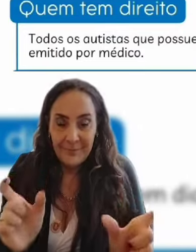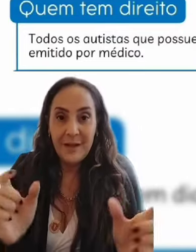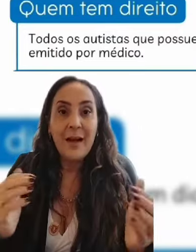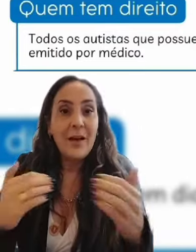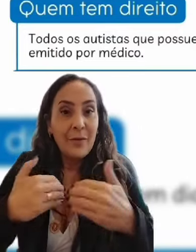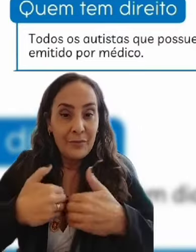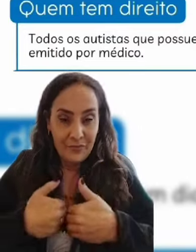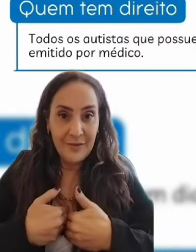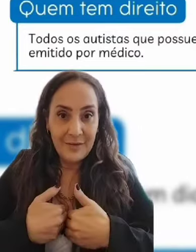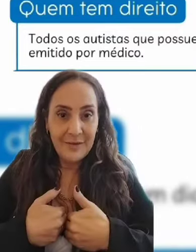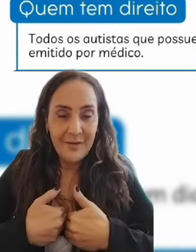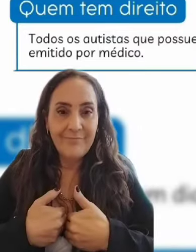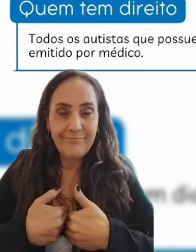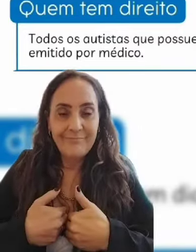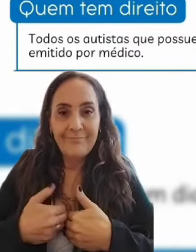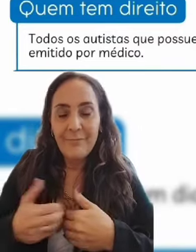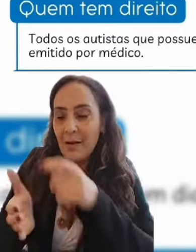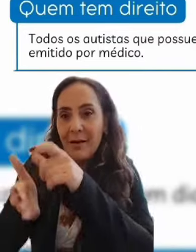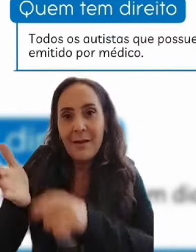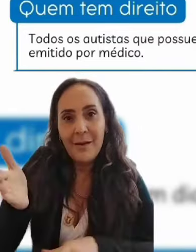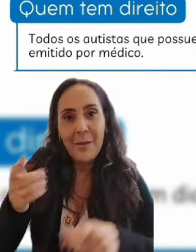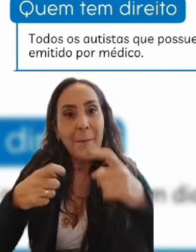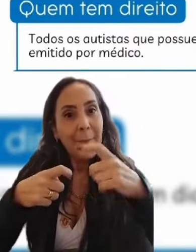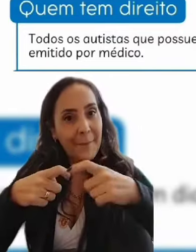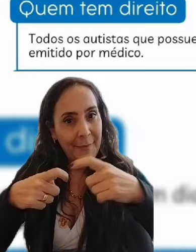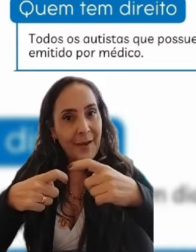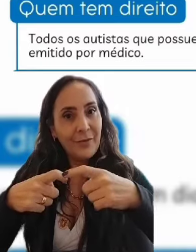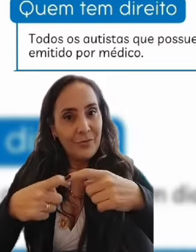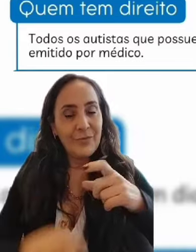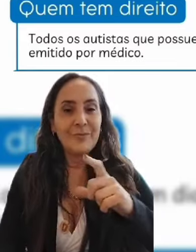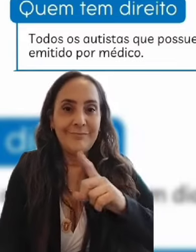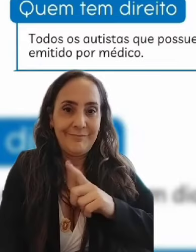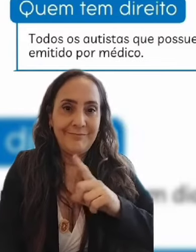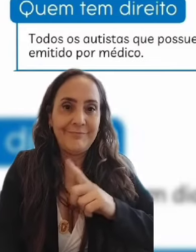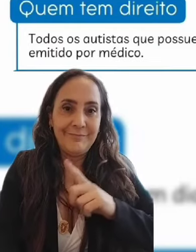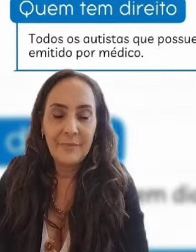diagnóstico com laudo emitido por médico.